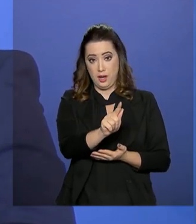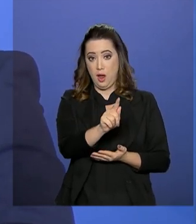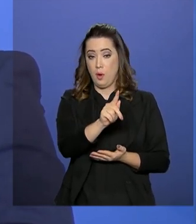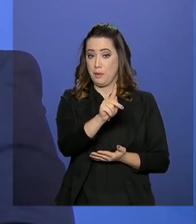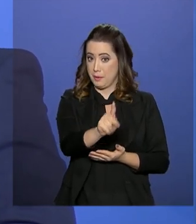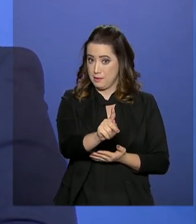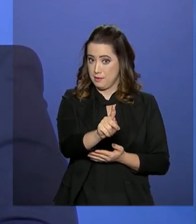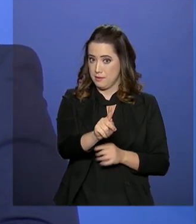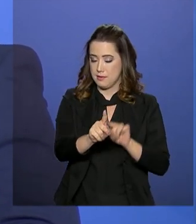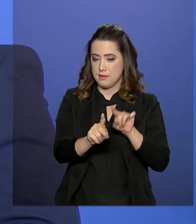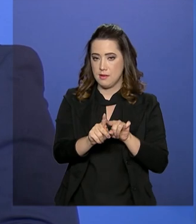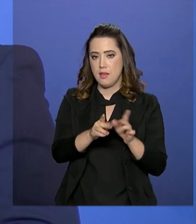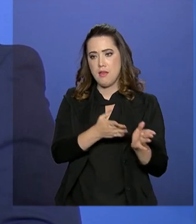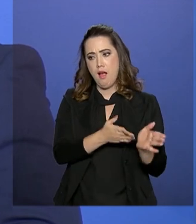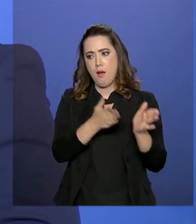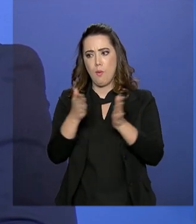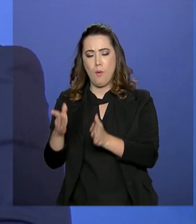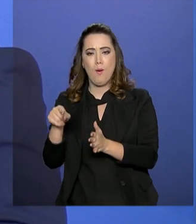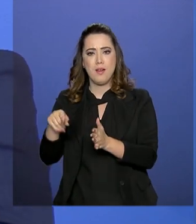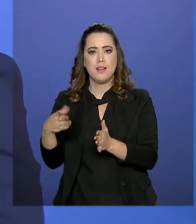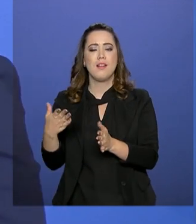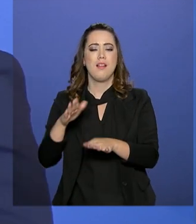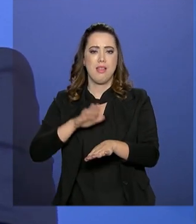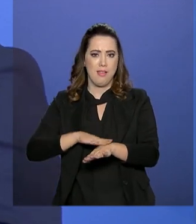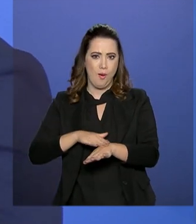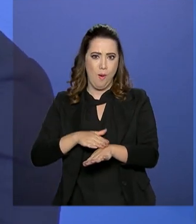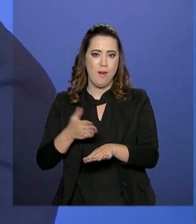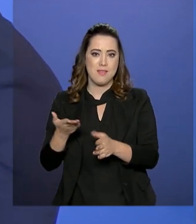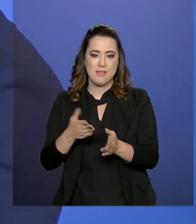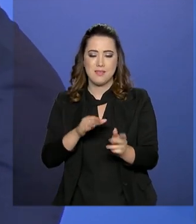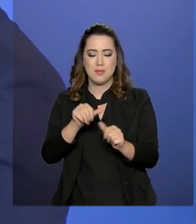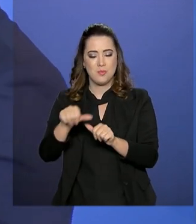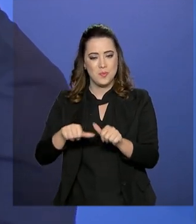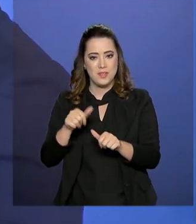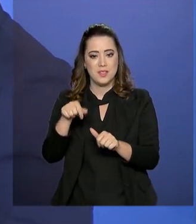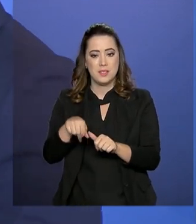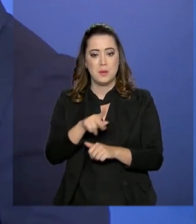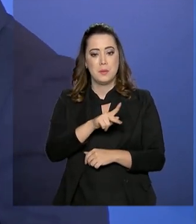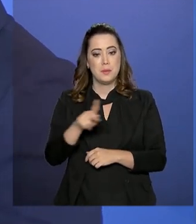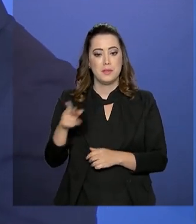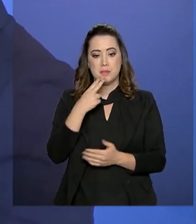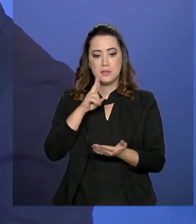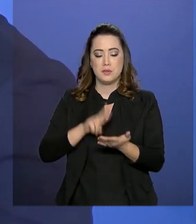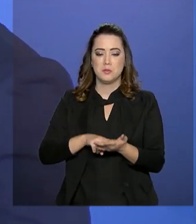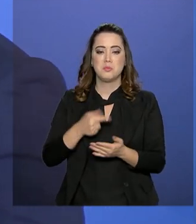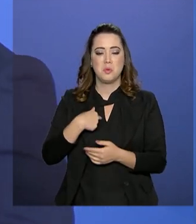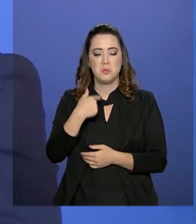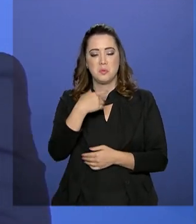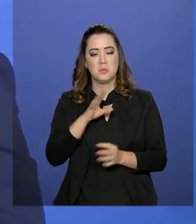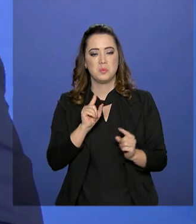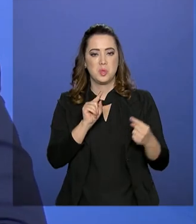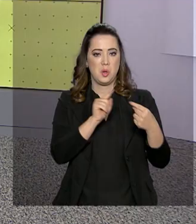grande e que nós vamos procurar retribuir a altura, confiança que o senhor está depositando em mim.